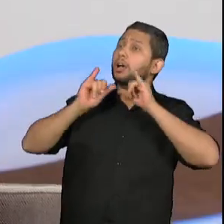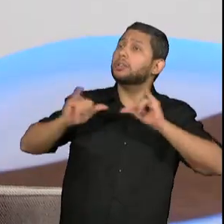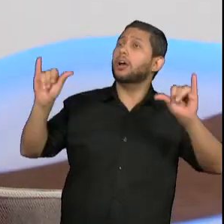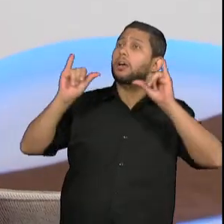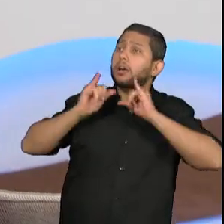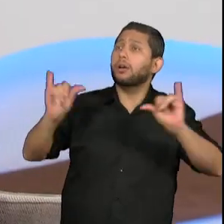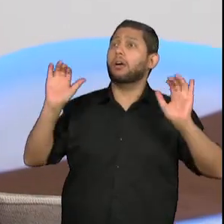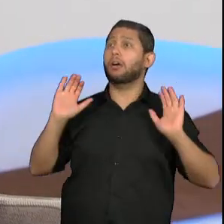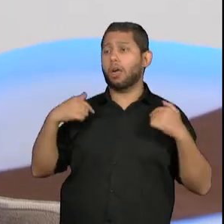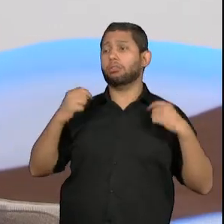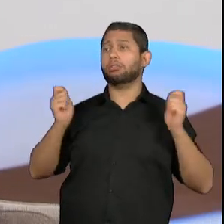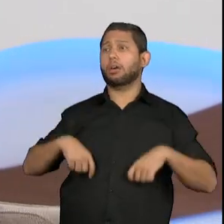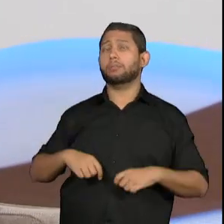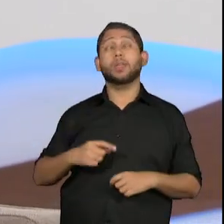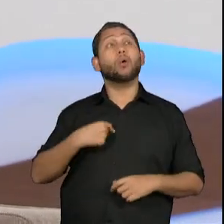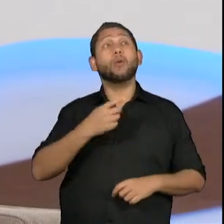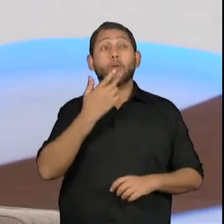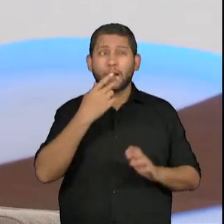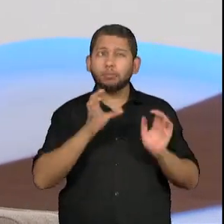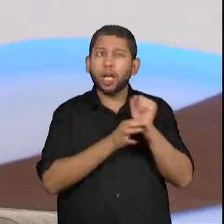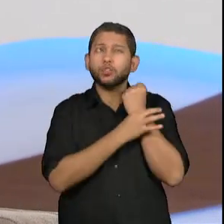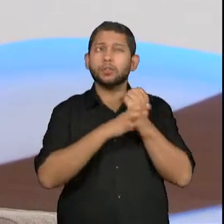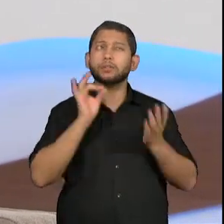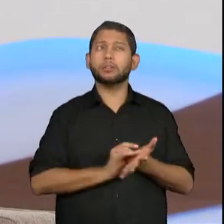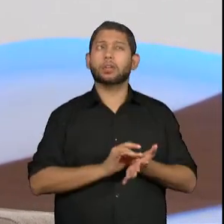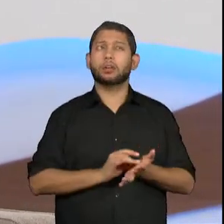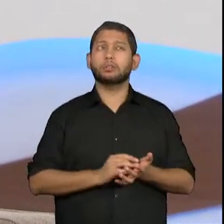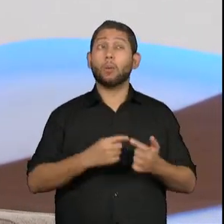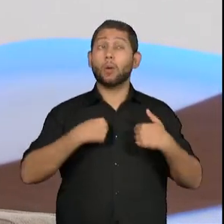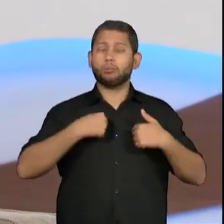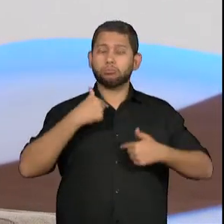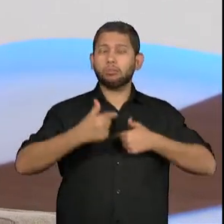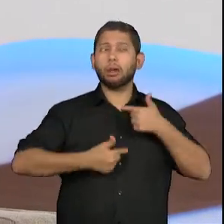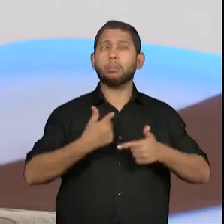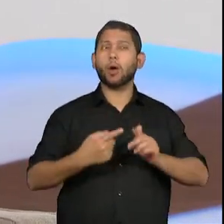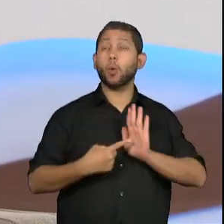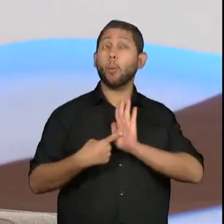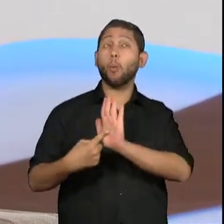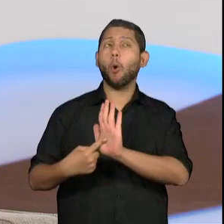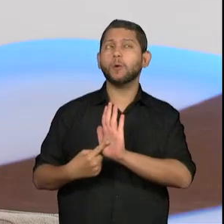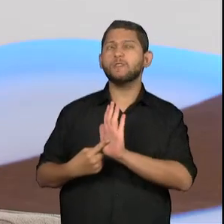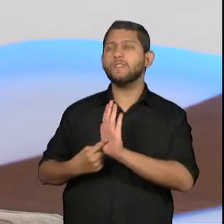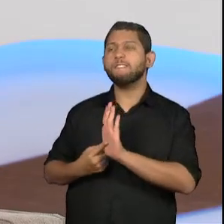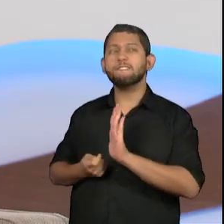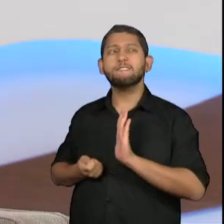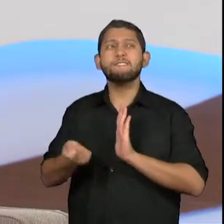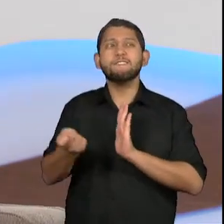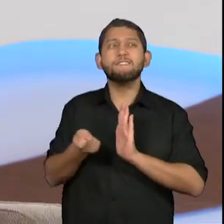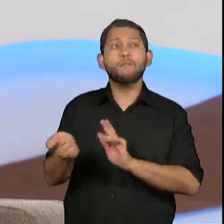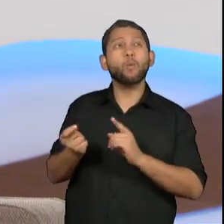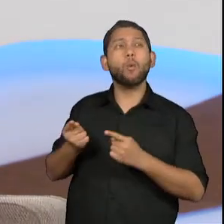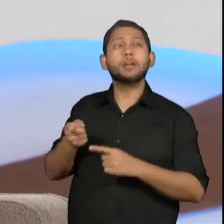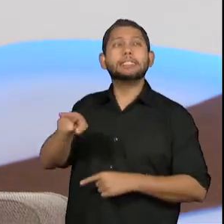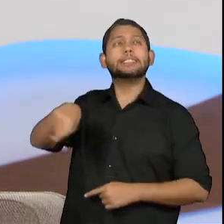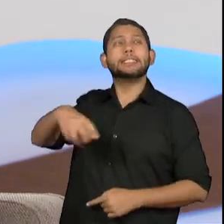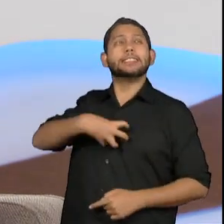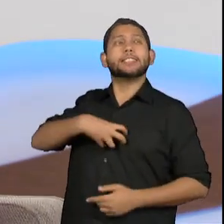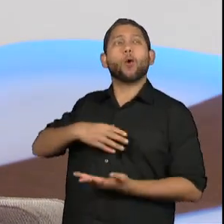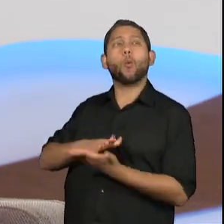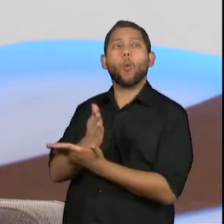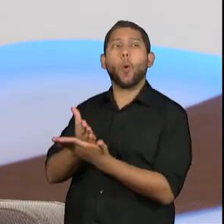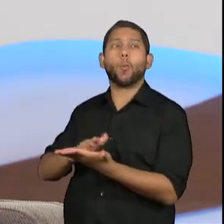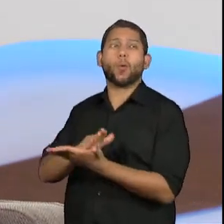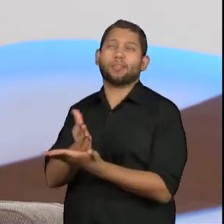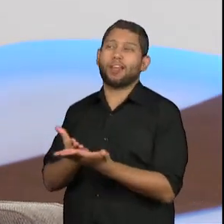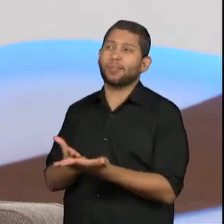isso. O eu posso te garantir é que o meu trabalho causa, no mínimo, incômodo para essas pessoas que